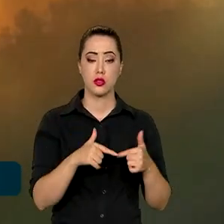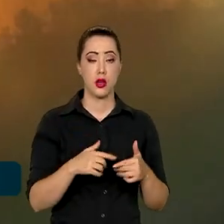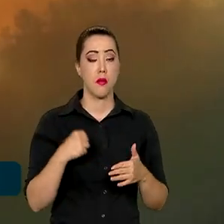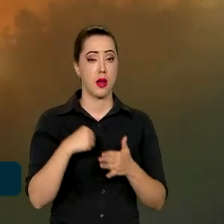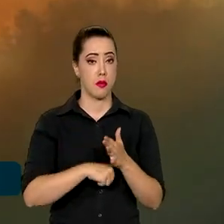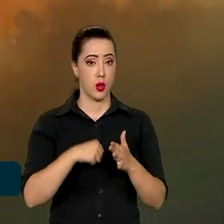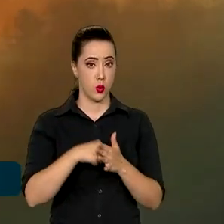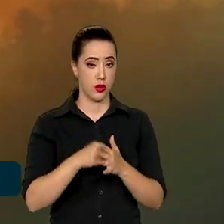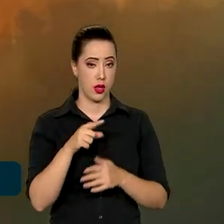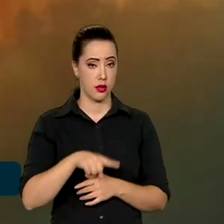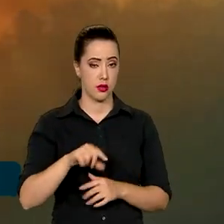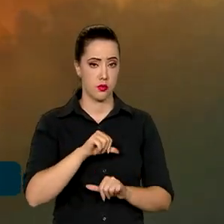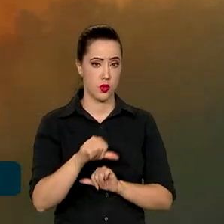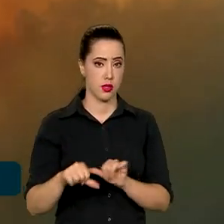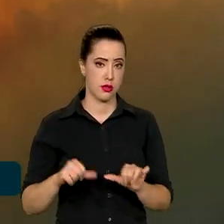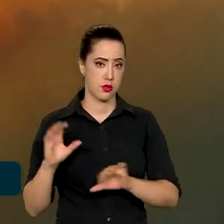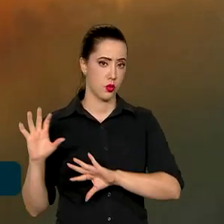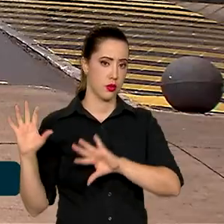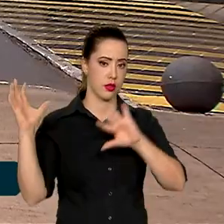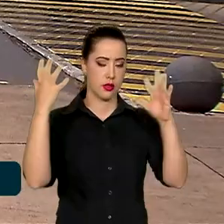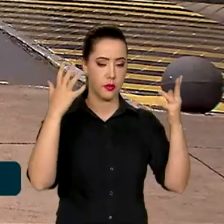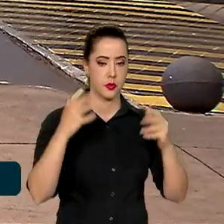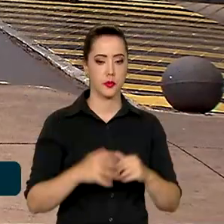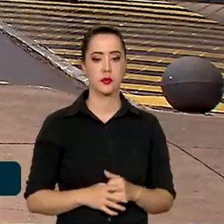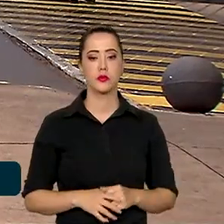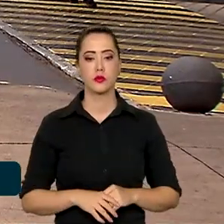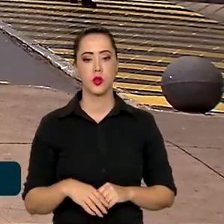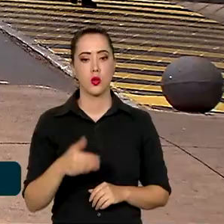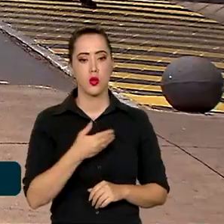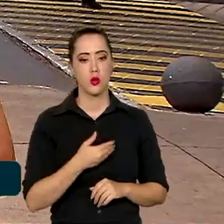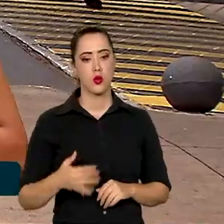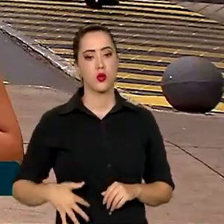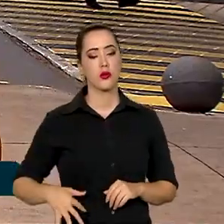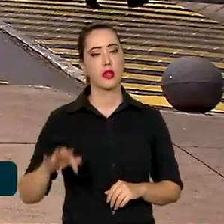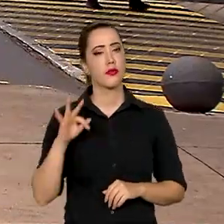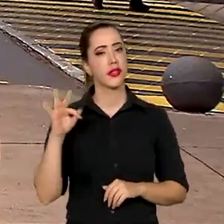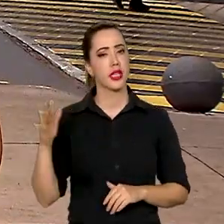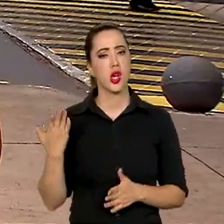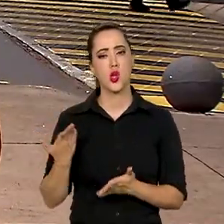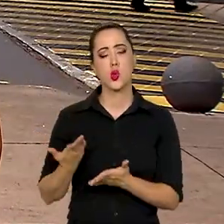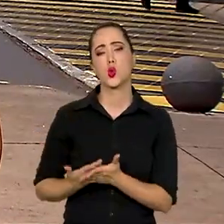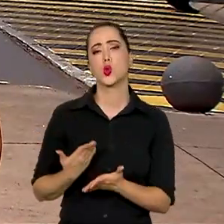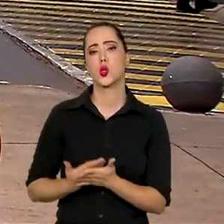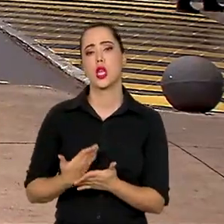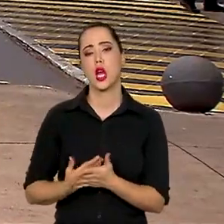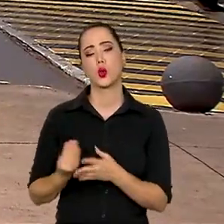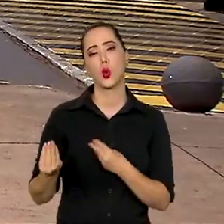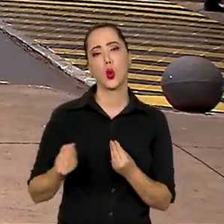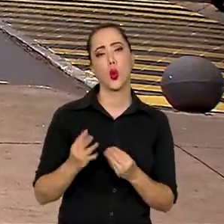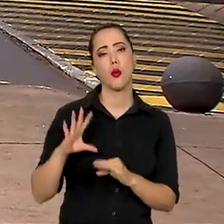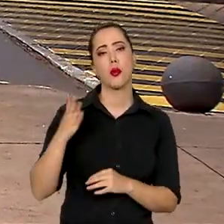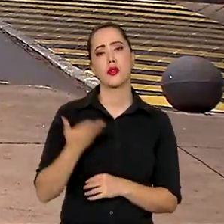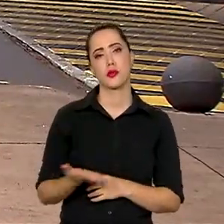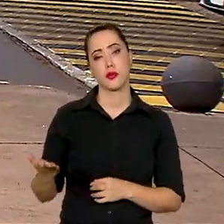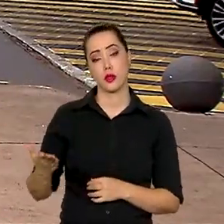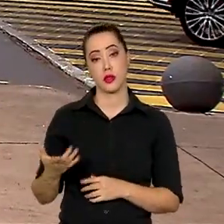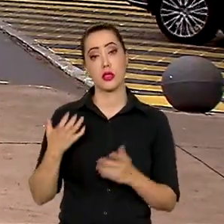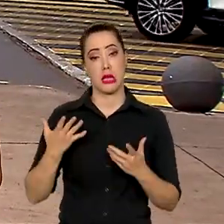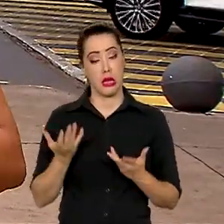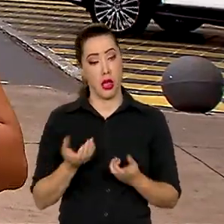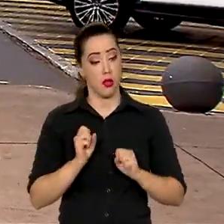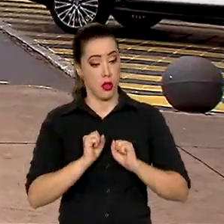enfrentamento das mudanças climáticas. O governo federal tem se debruçado sobre o assunto e tenta reunir